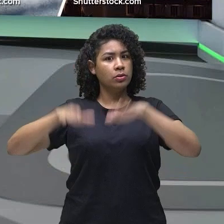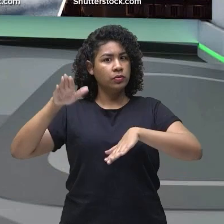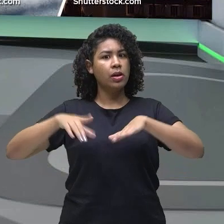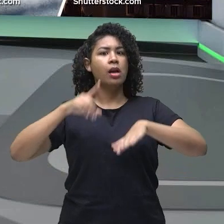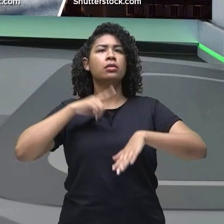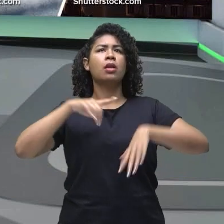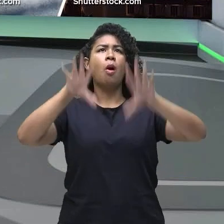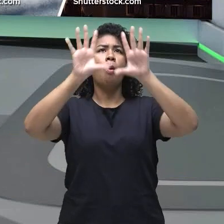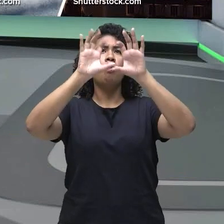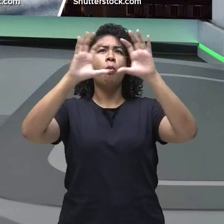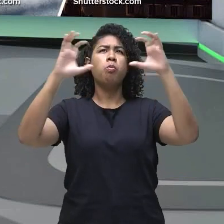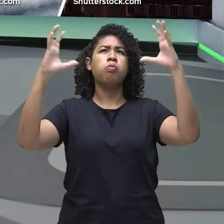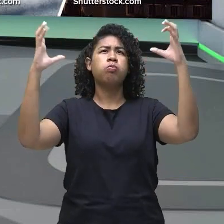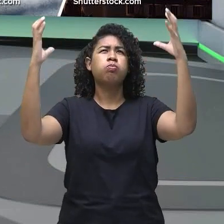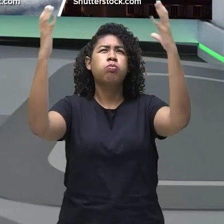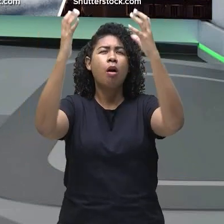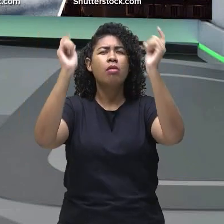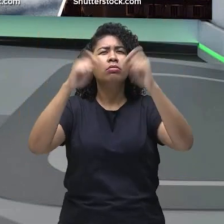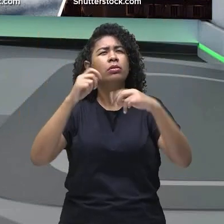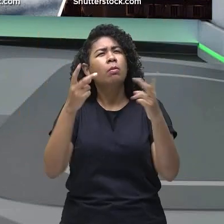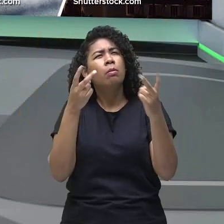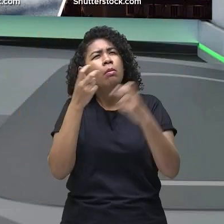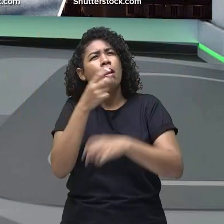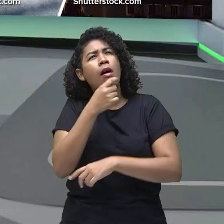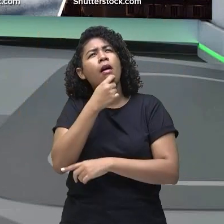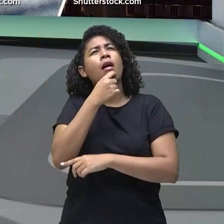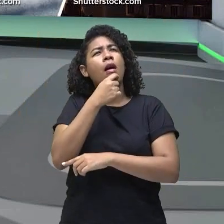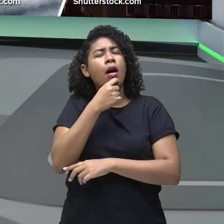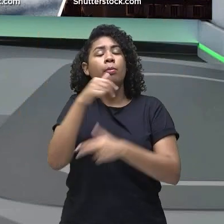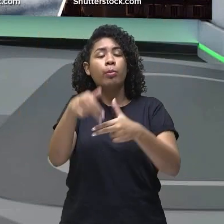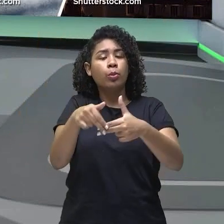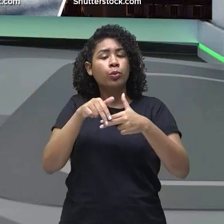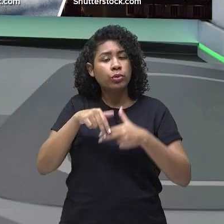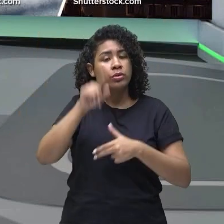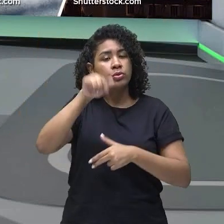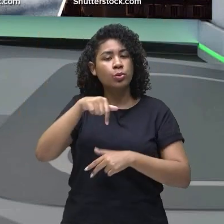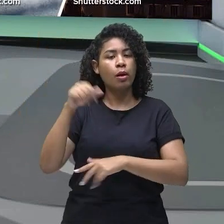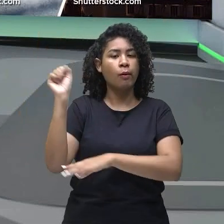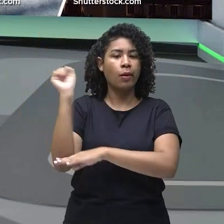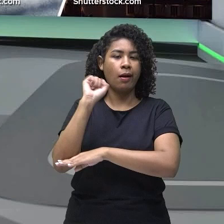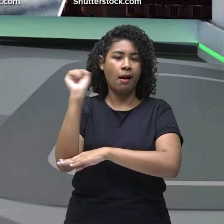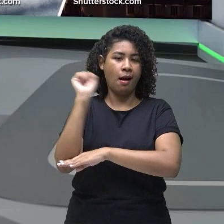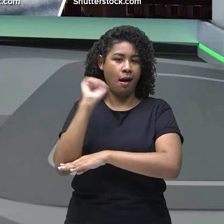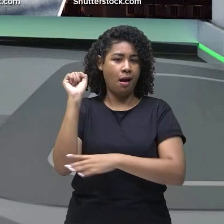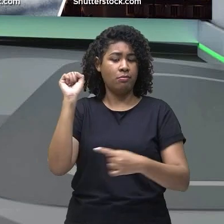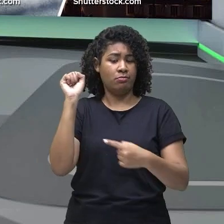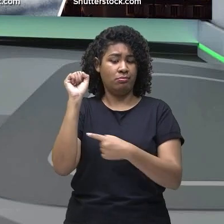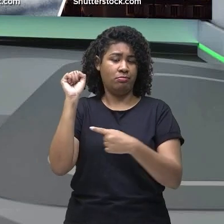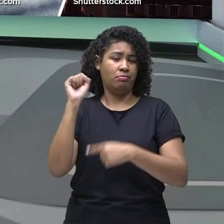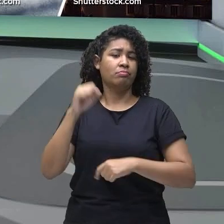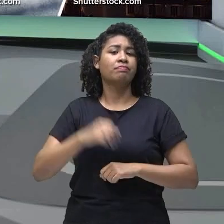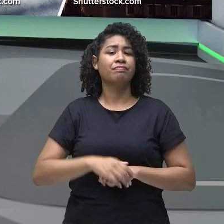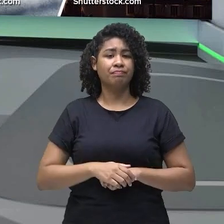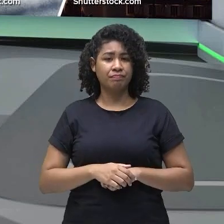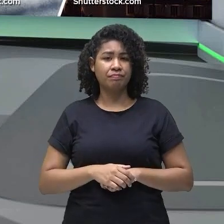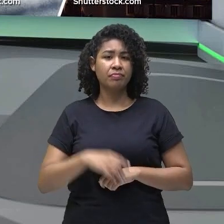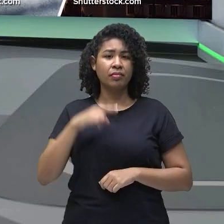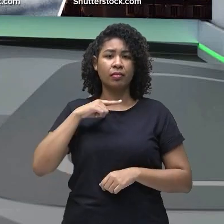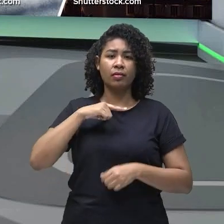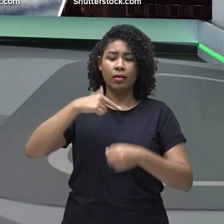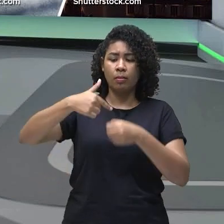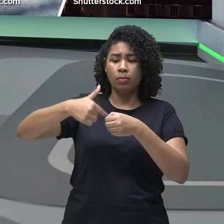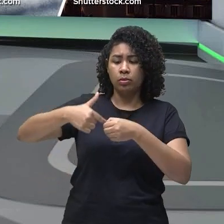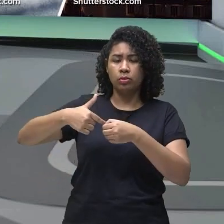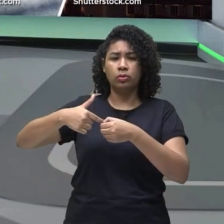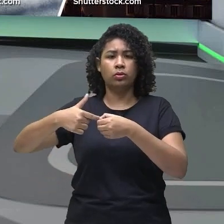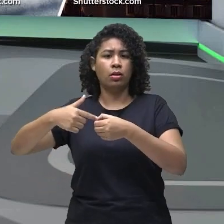tem um grande engarrafamento por conta dessas queimas de combustíveis fósseis como gasolina, diesel,